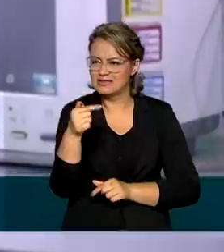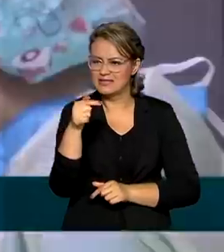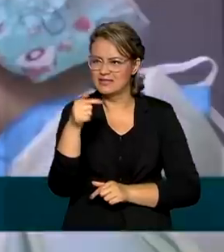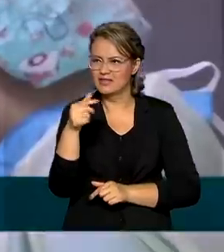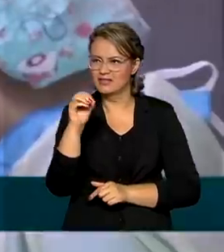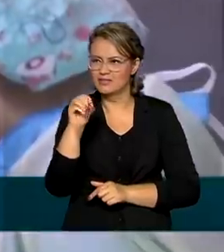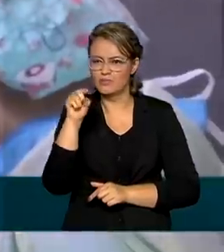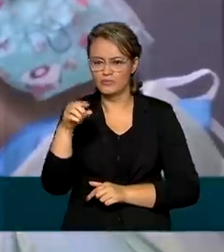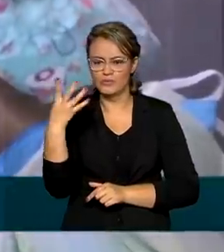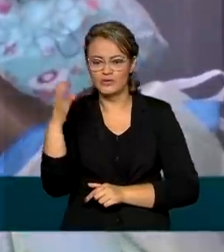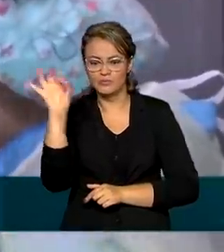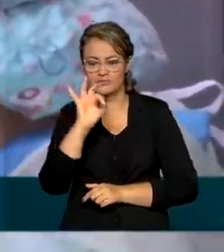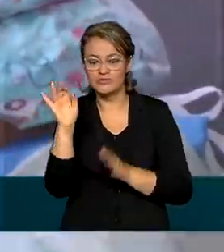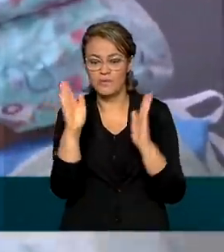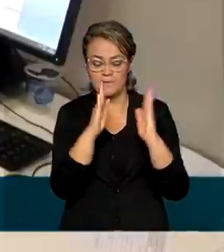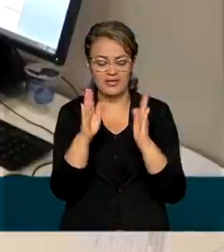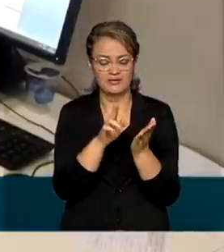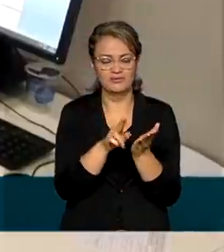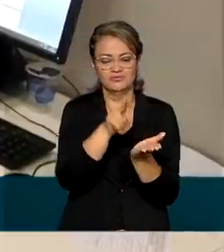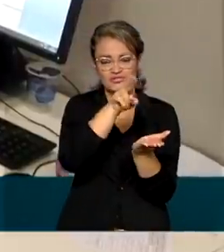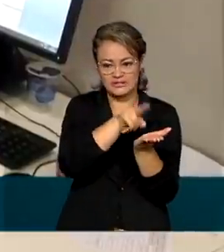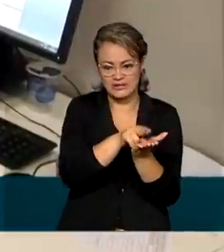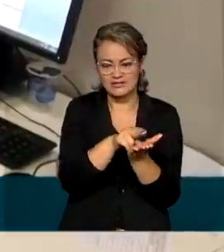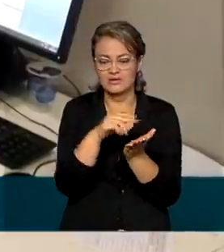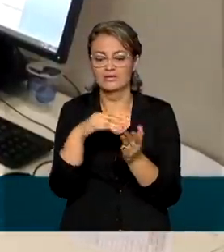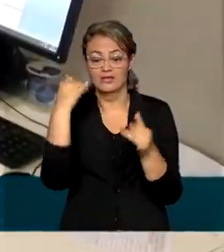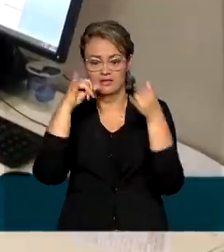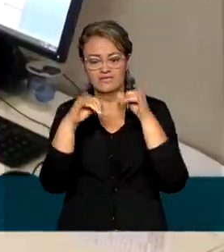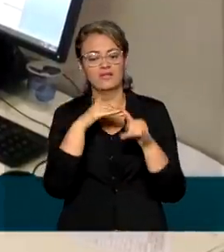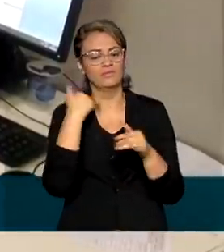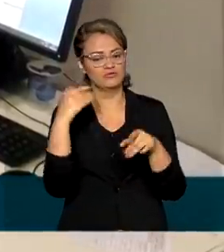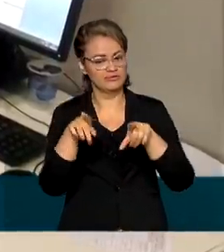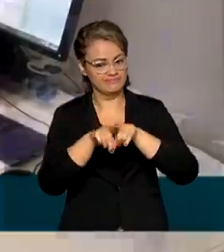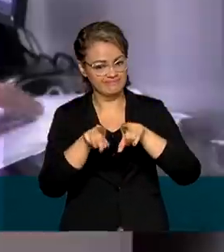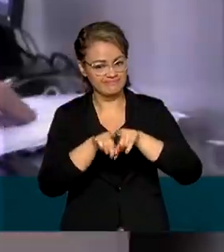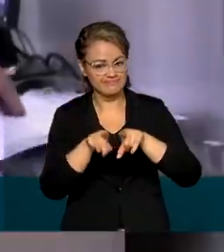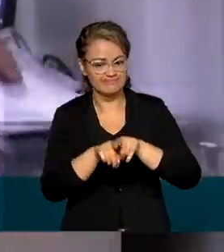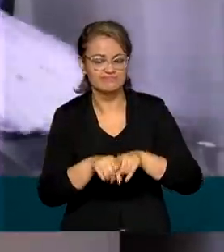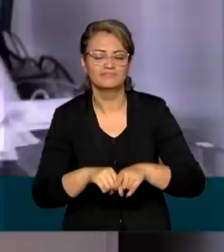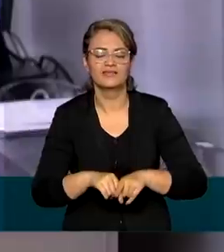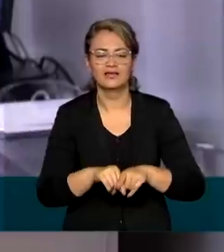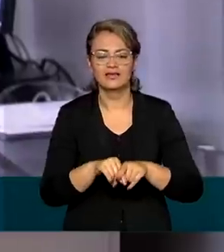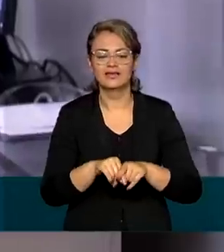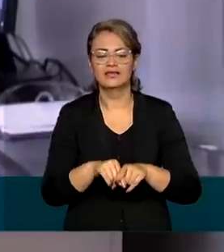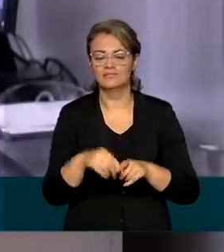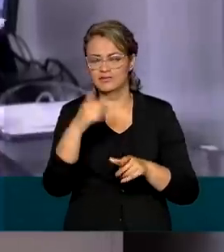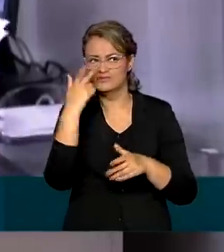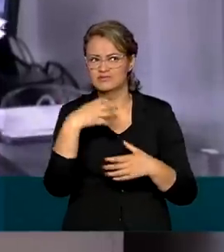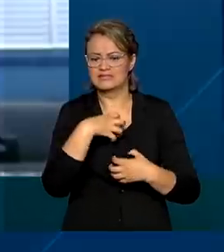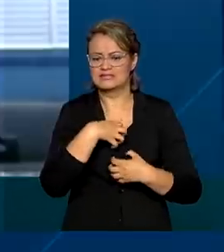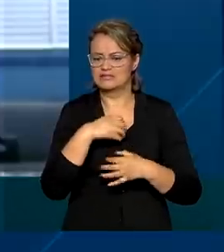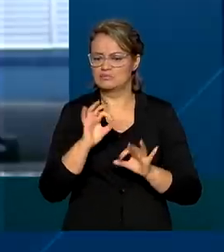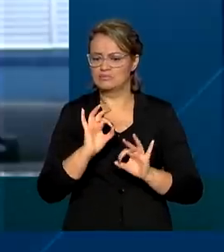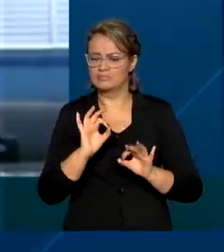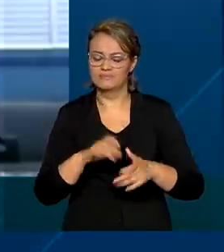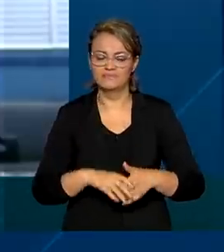% o tempo de internações e de mortes de pacientes ambulatoriais sintomáticos. Medicamentos